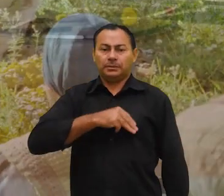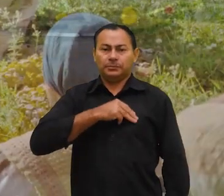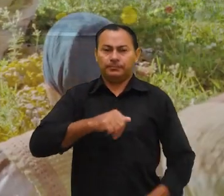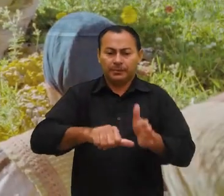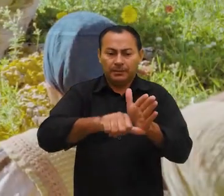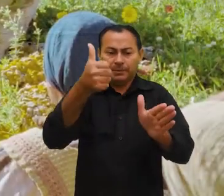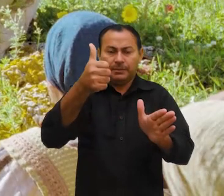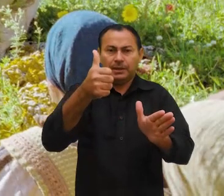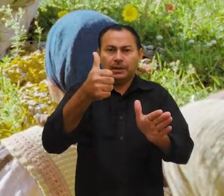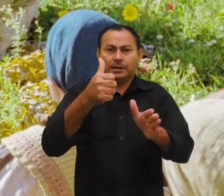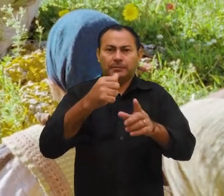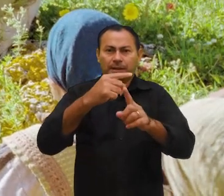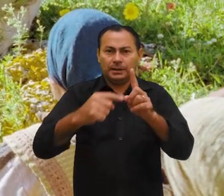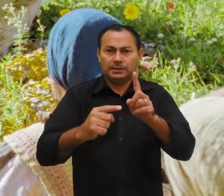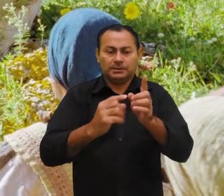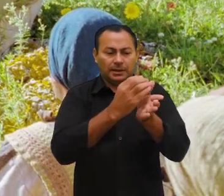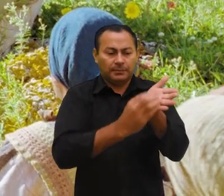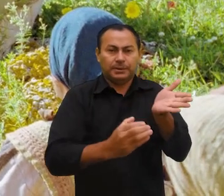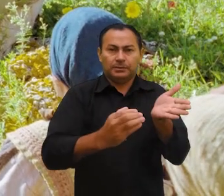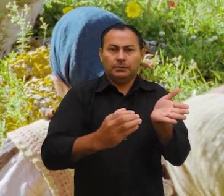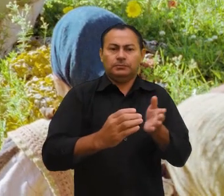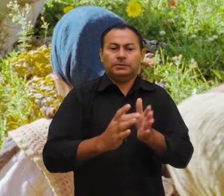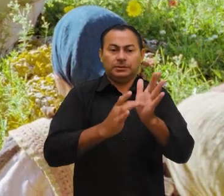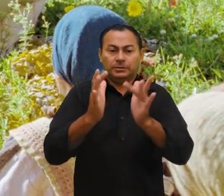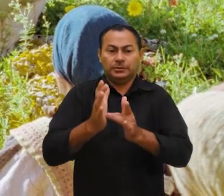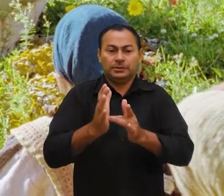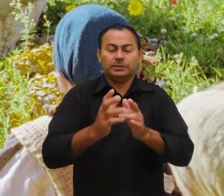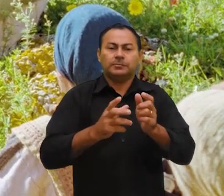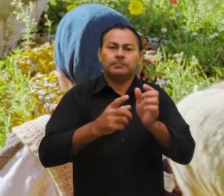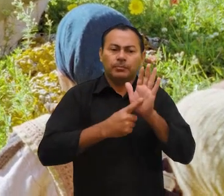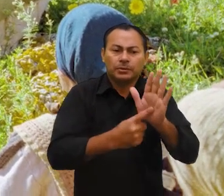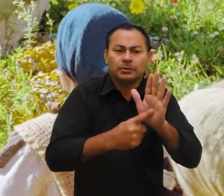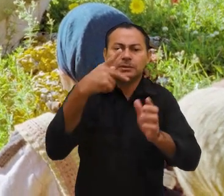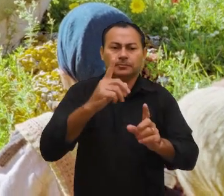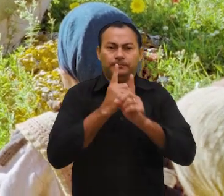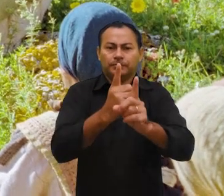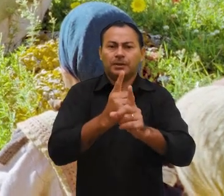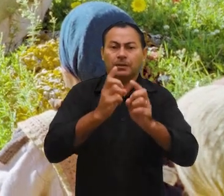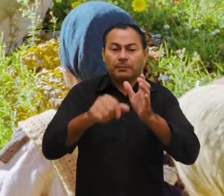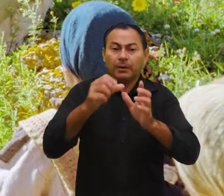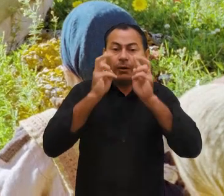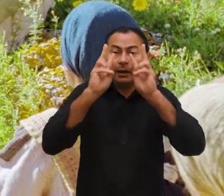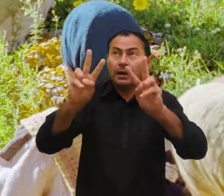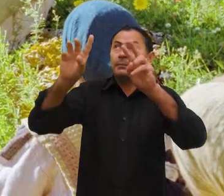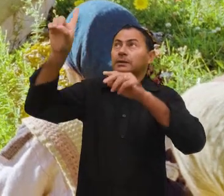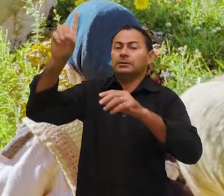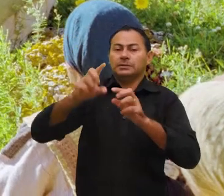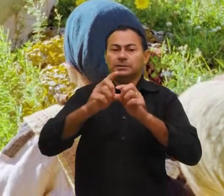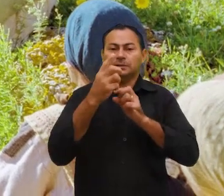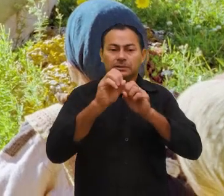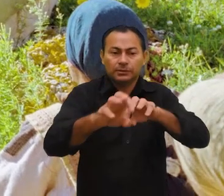Na primeira parte deste capítulo, o Senhor mostrou aos Seus discípulos como olhar para o alto e ensinou três disciplinas